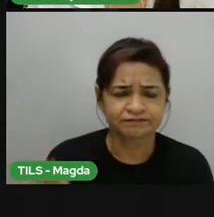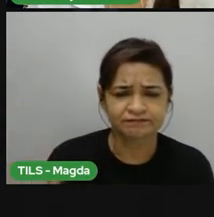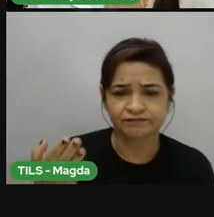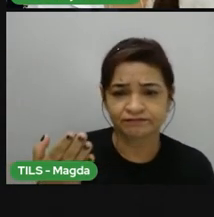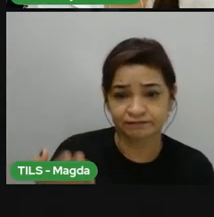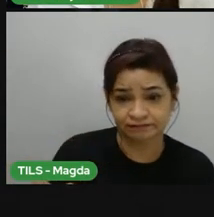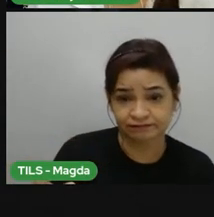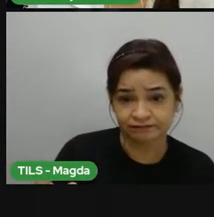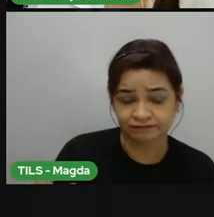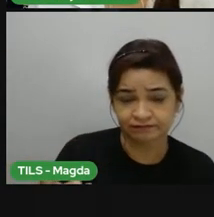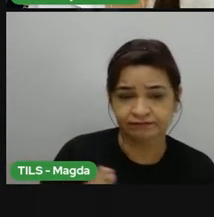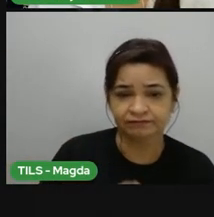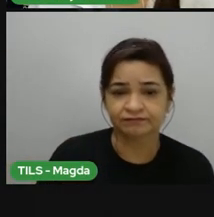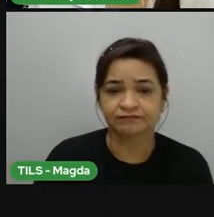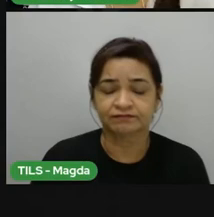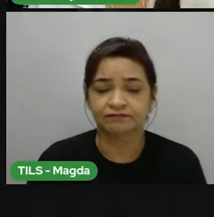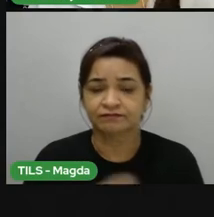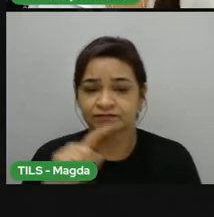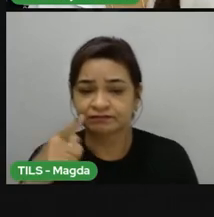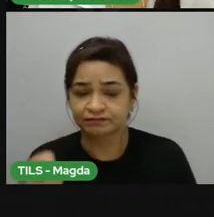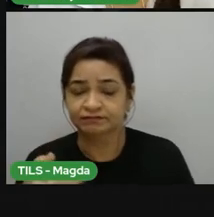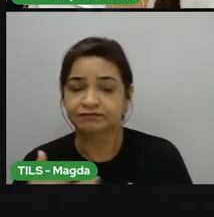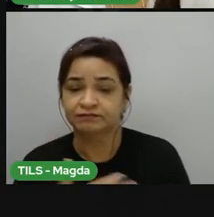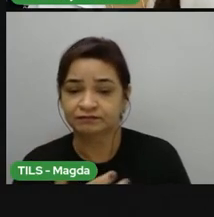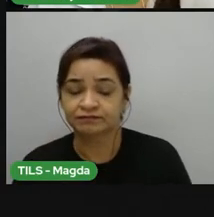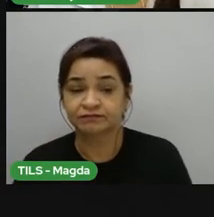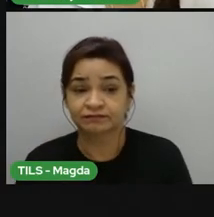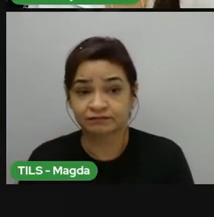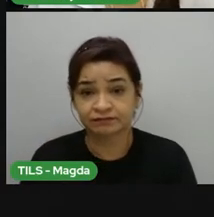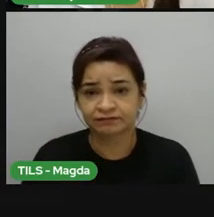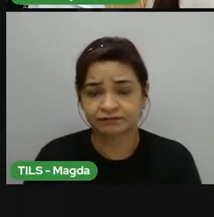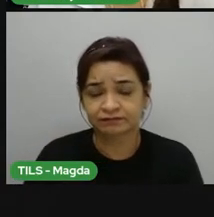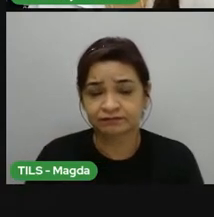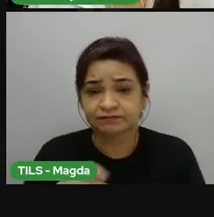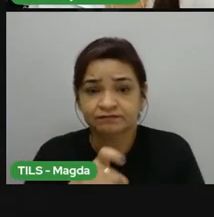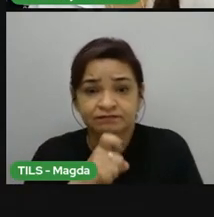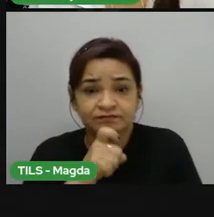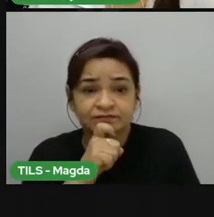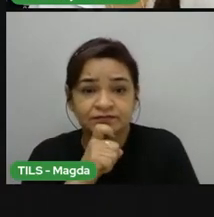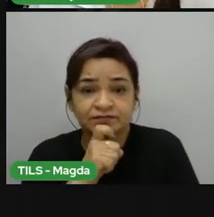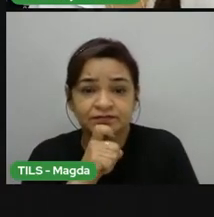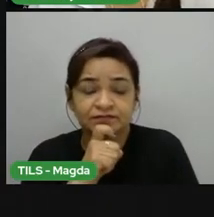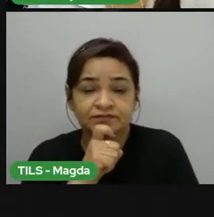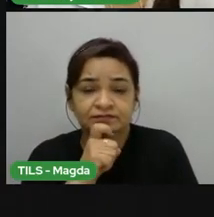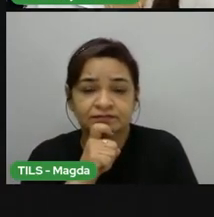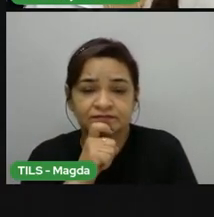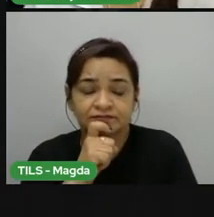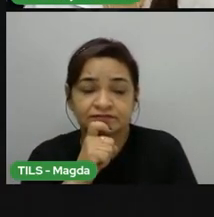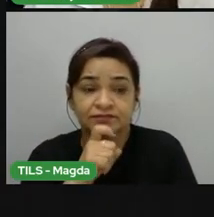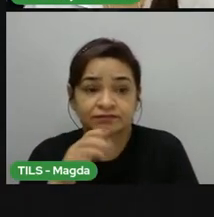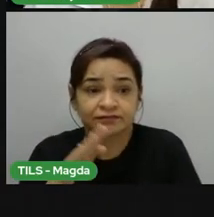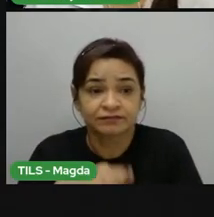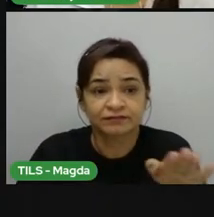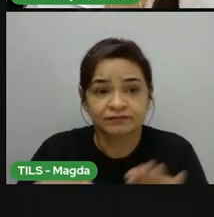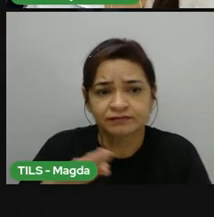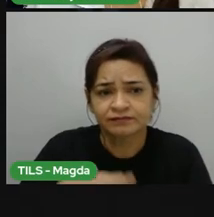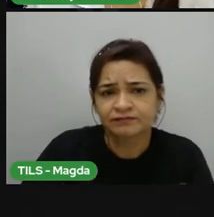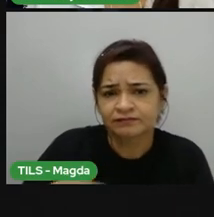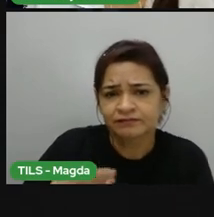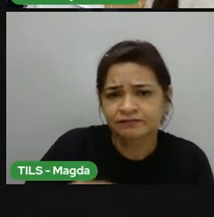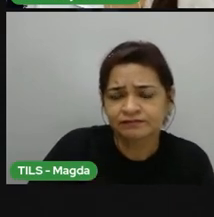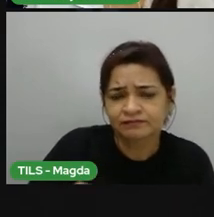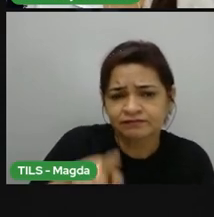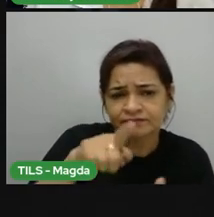e São Joaquim, estão localizadas nesta zona. As temperaturas médias anuais quase sempre ficam